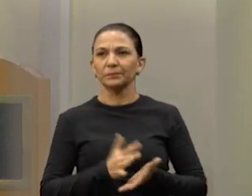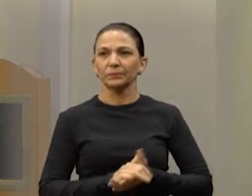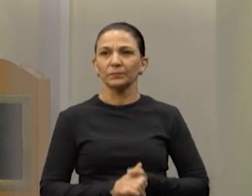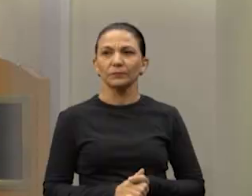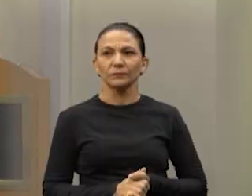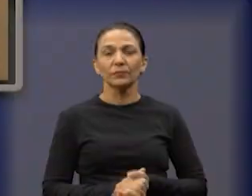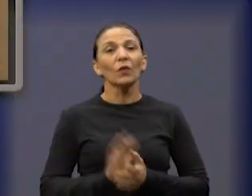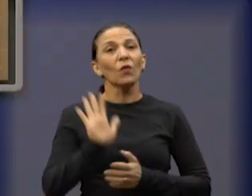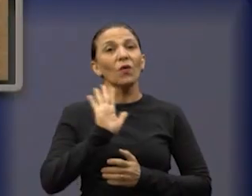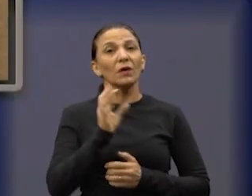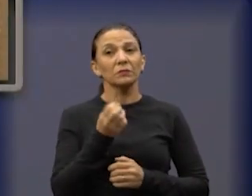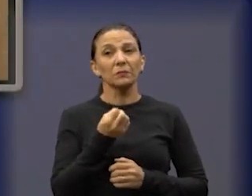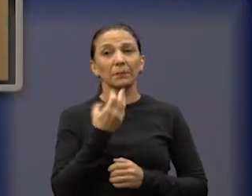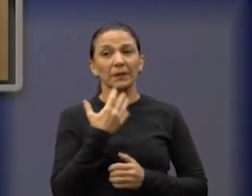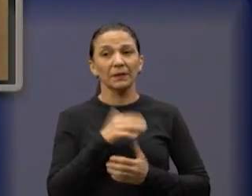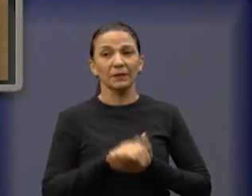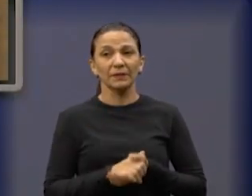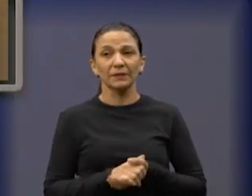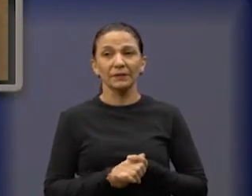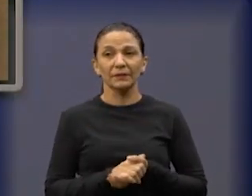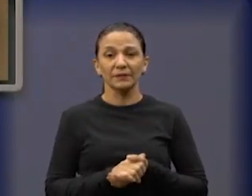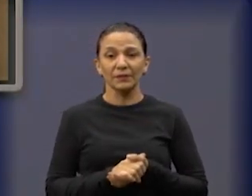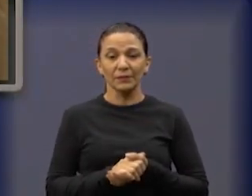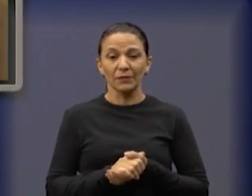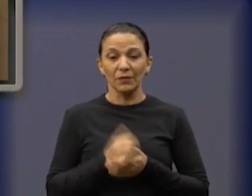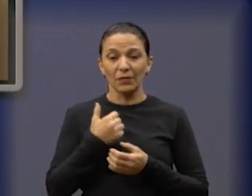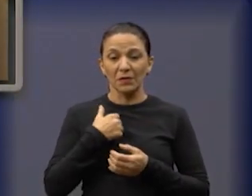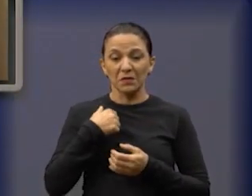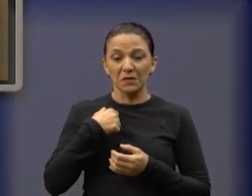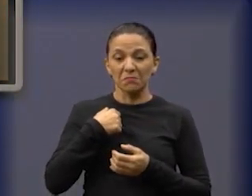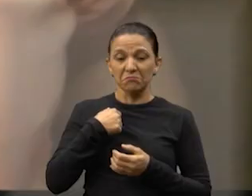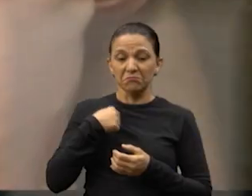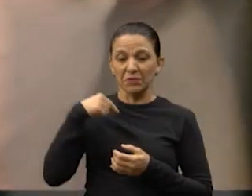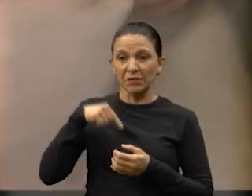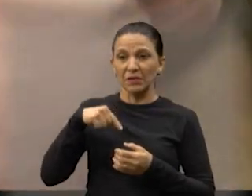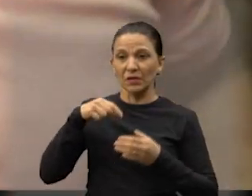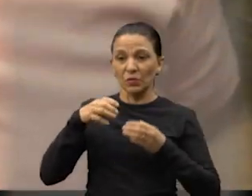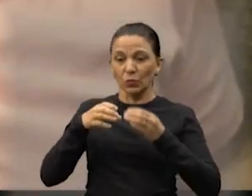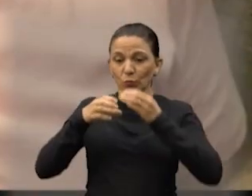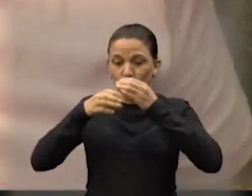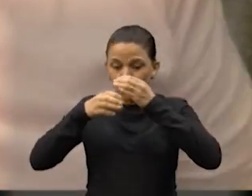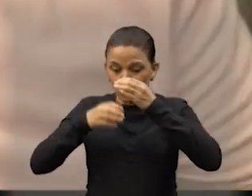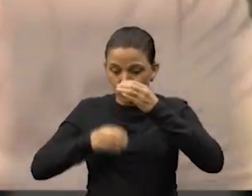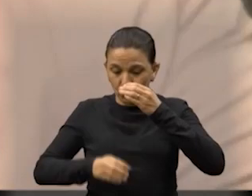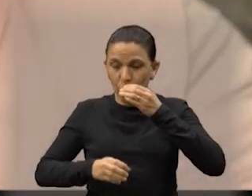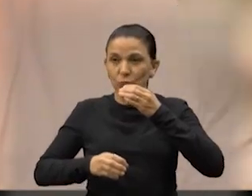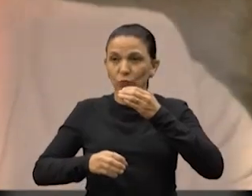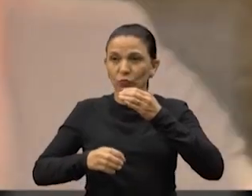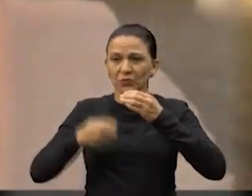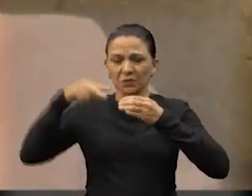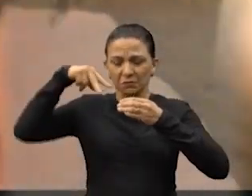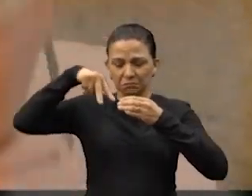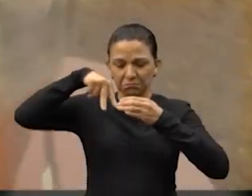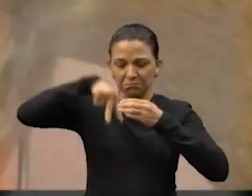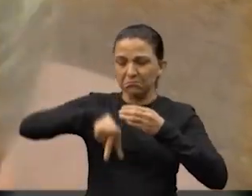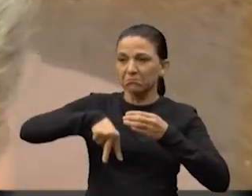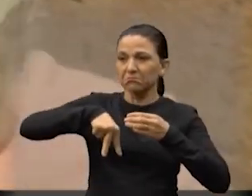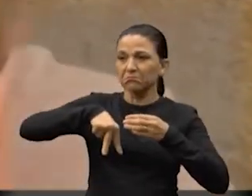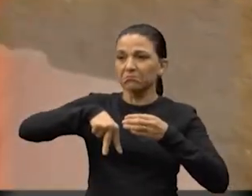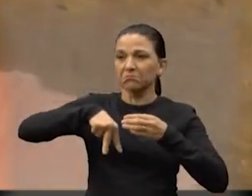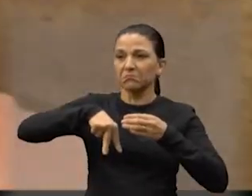Rádio, tudo bem? Olha, rapaz, onde eu tô aqui? Aqui é um túnel. Túnel não, sei lá o que é isso. Se é